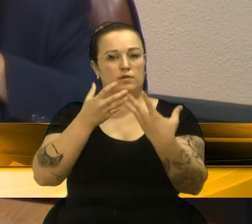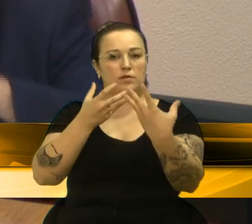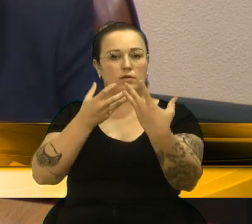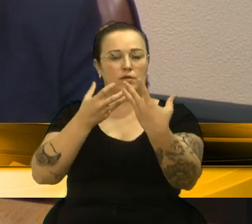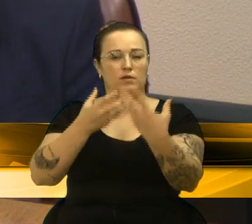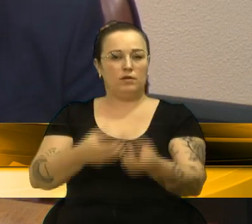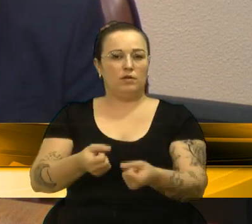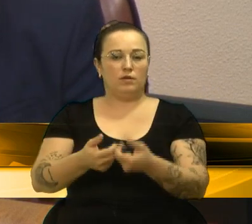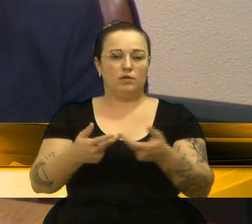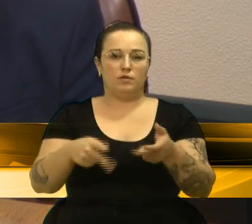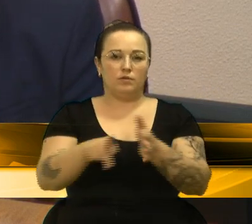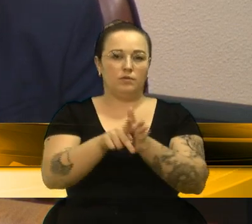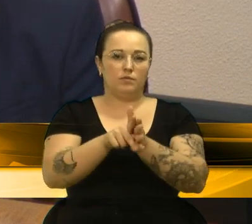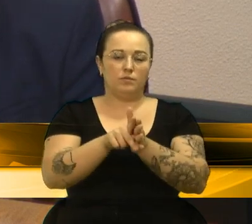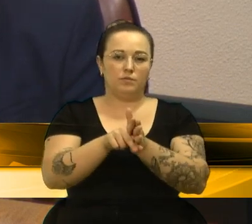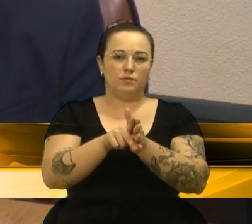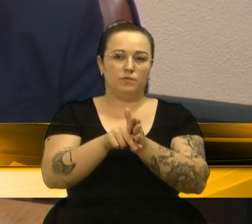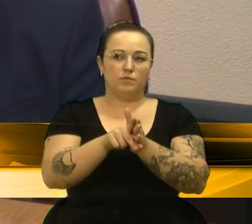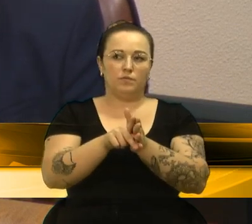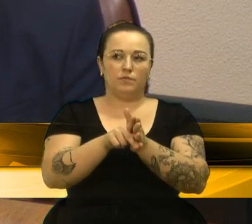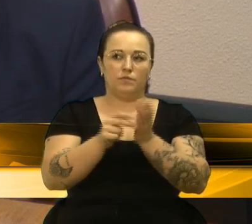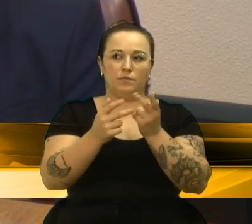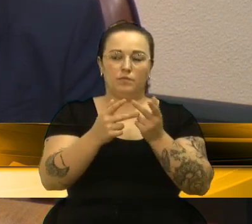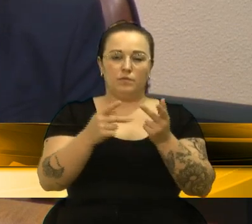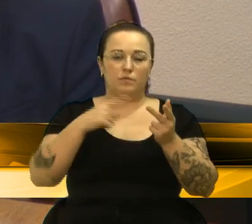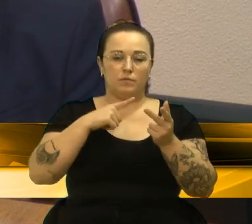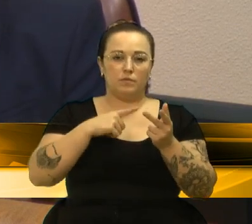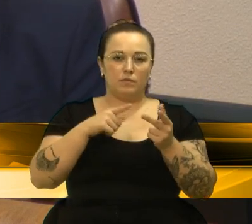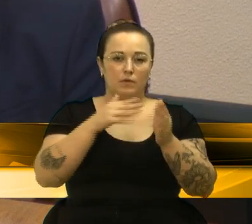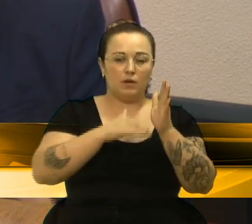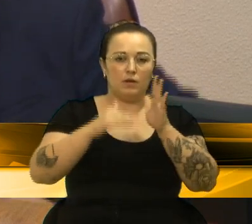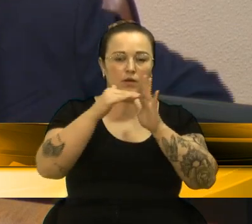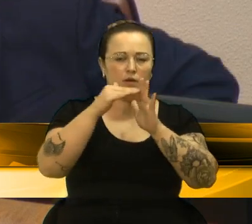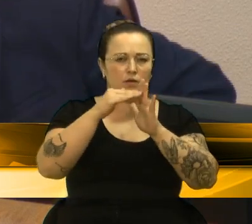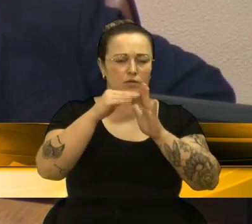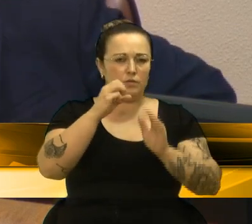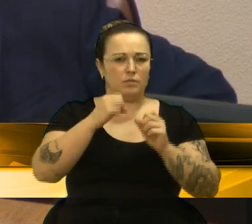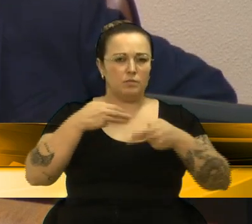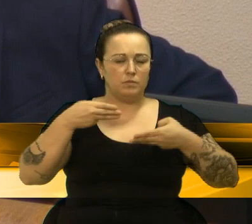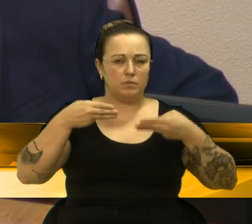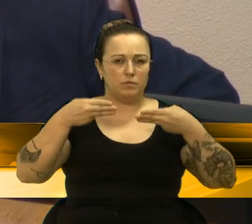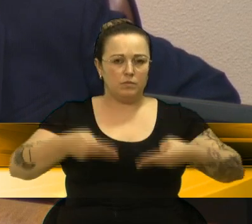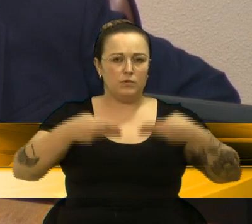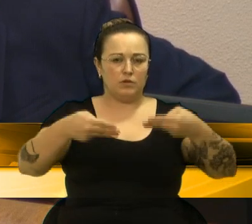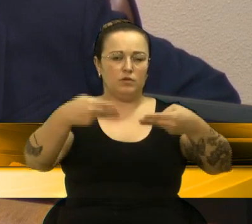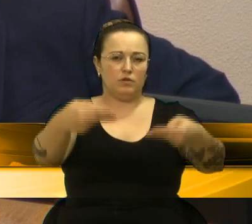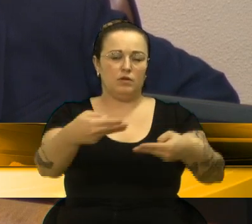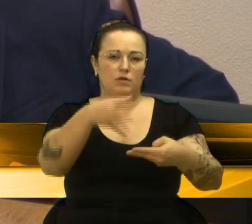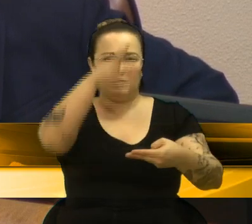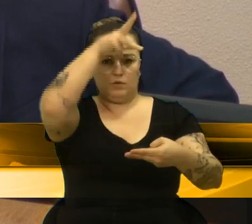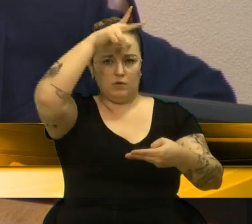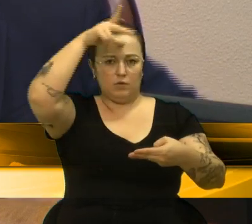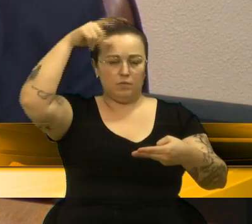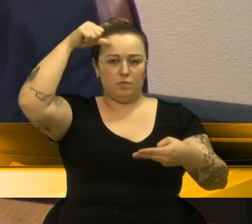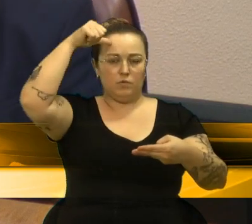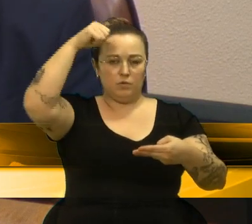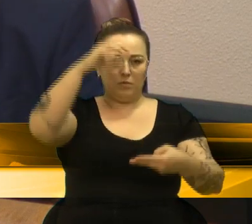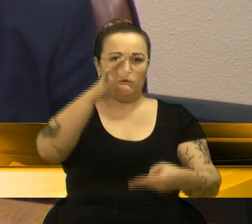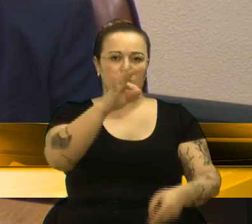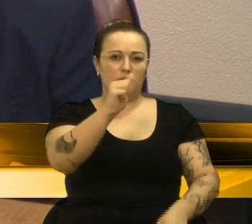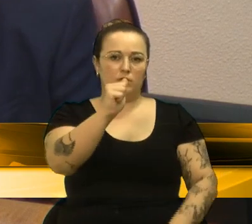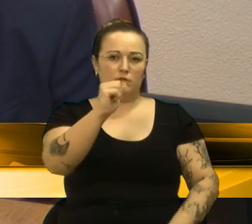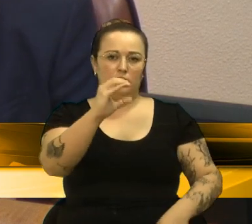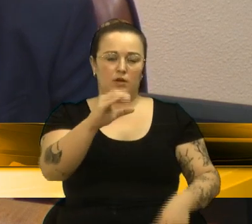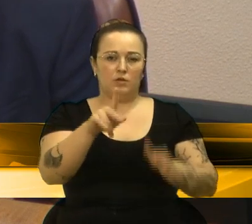acostada. Cópias do TAC, seus aditivos e termos de audiência com o Ministério Público Estadual, Federal, referente ao TAC, documento 13. Cabe